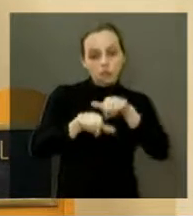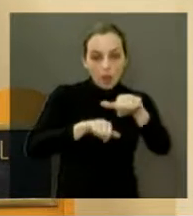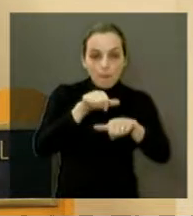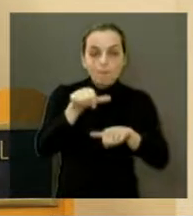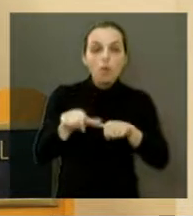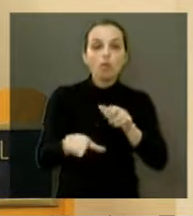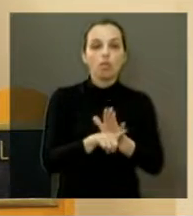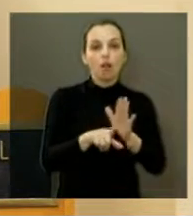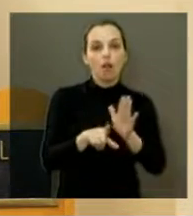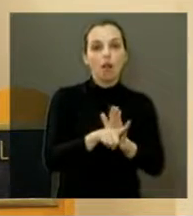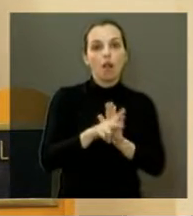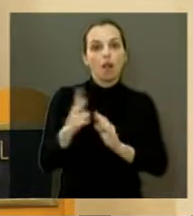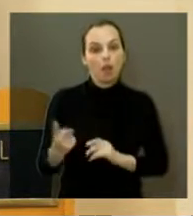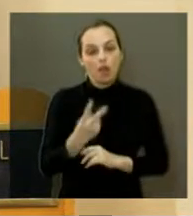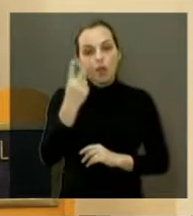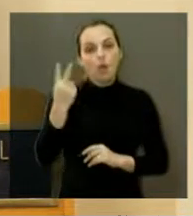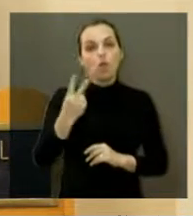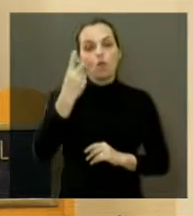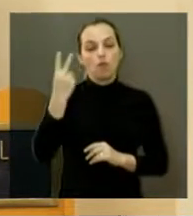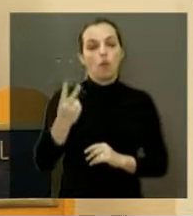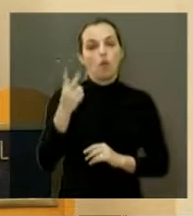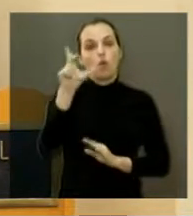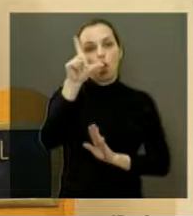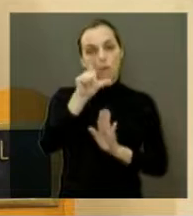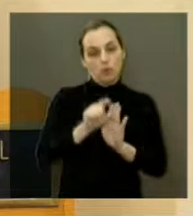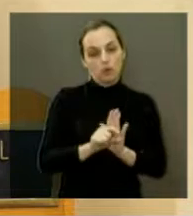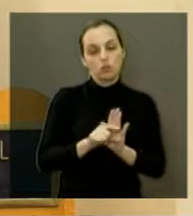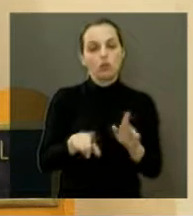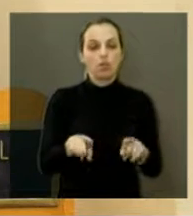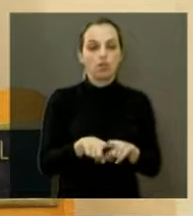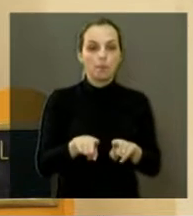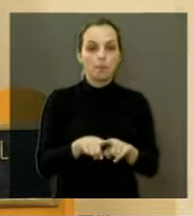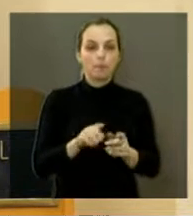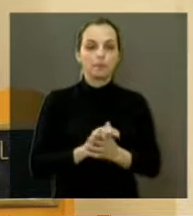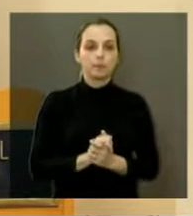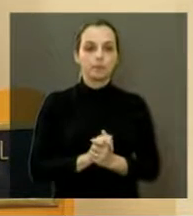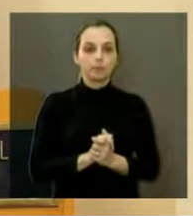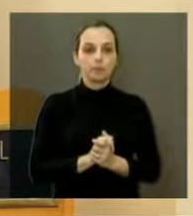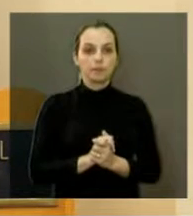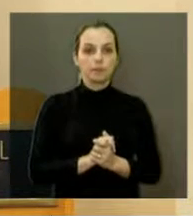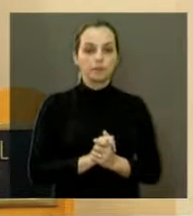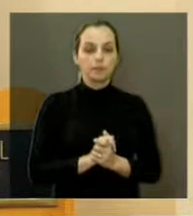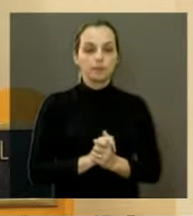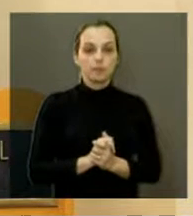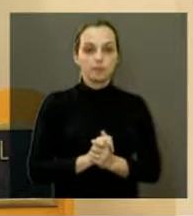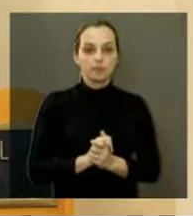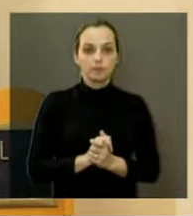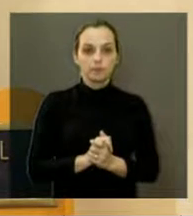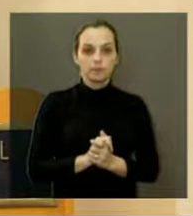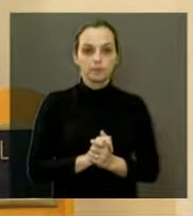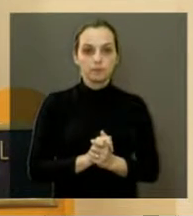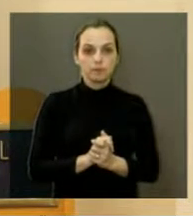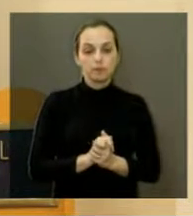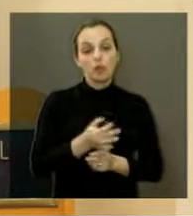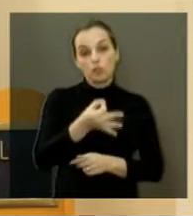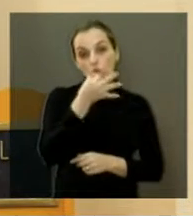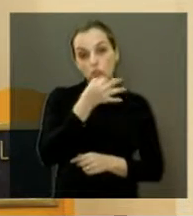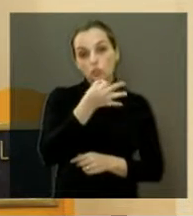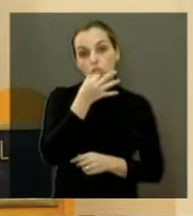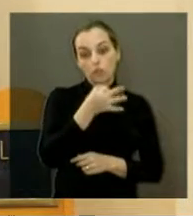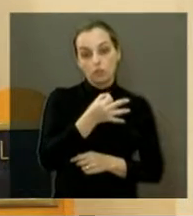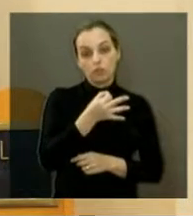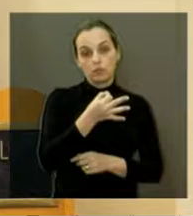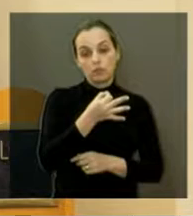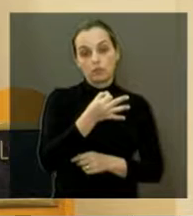num espaço de tempo bem curto, se Deus ajudar. Quero também dizer que nós sugerimos ao prefeito,